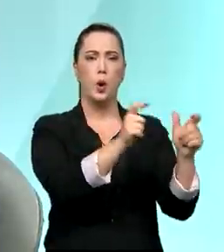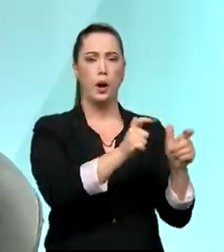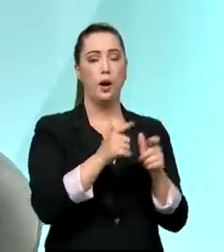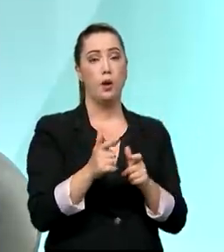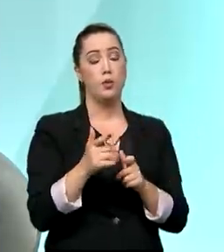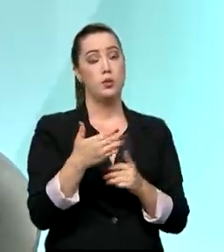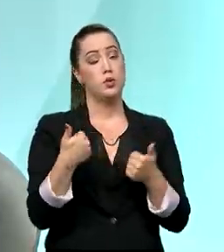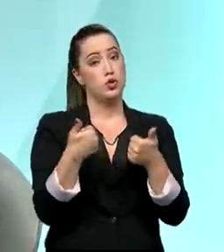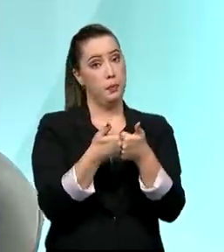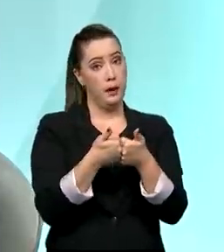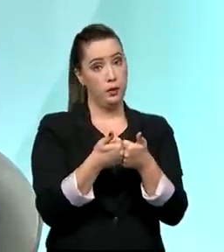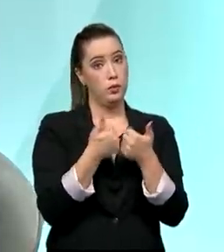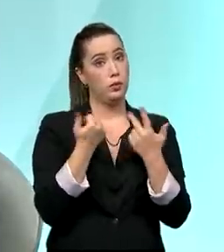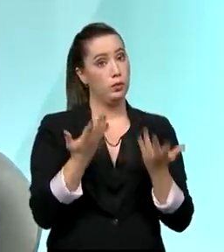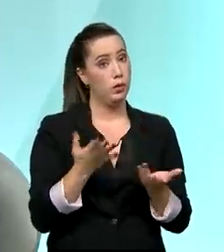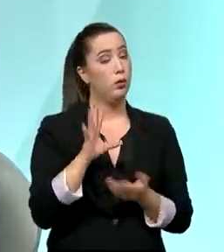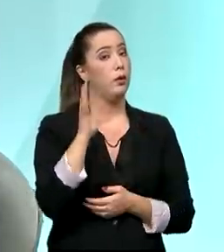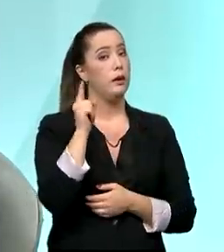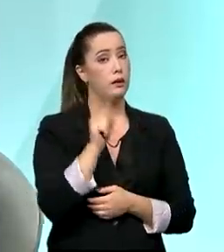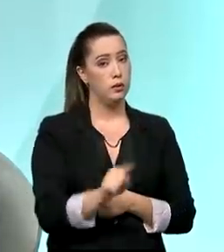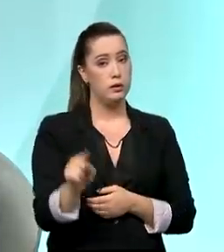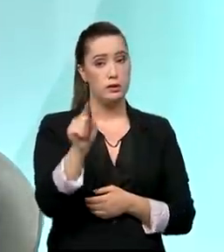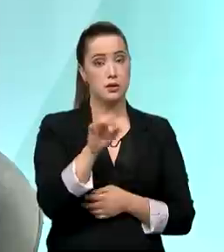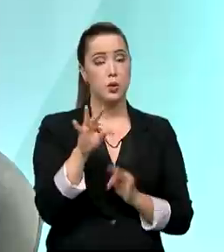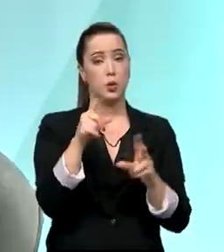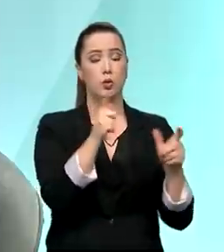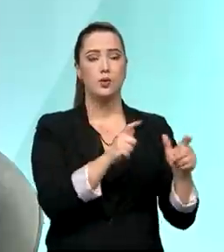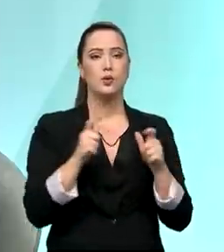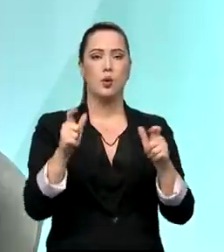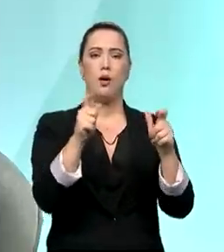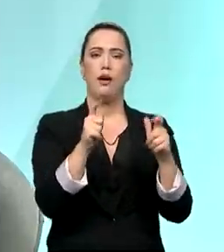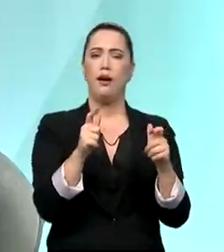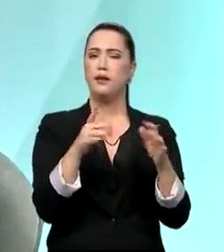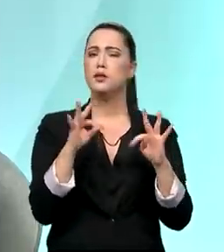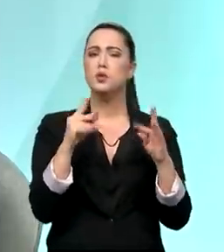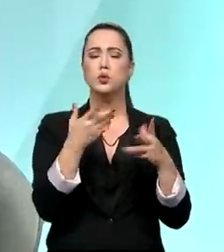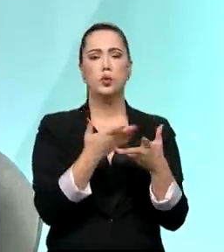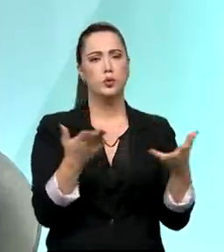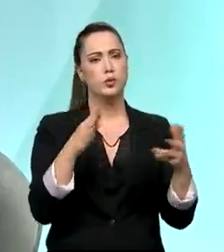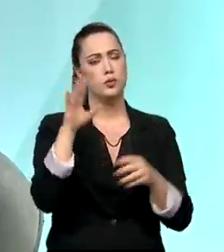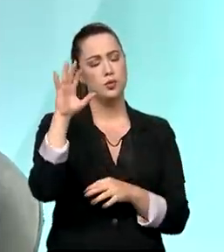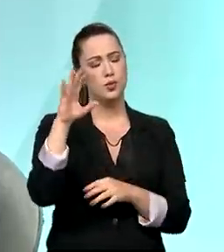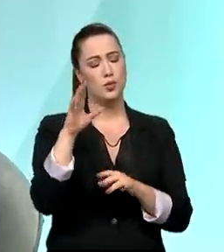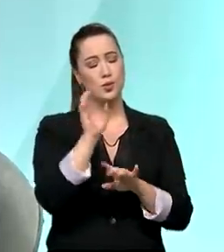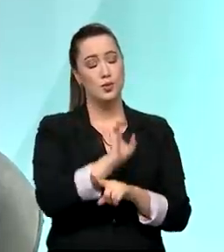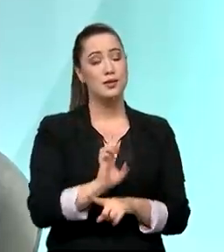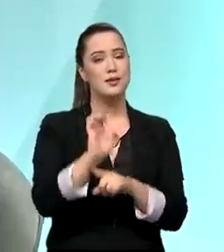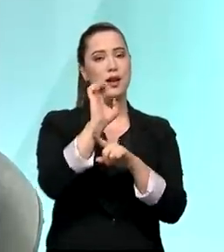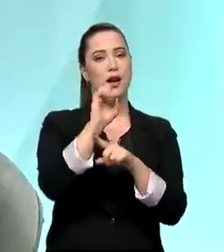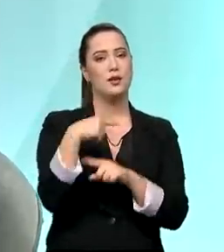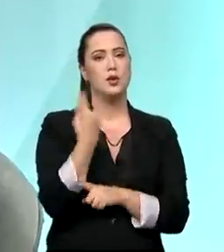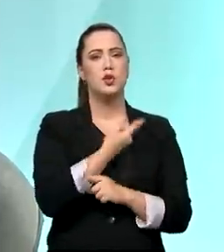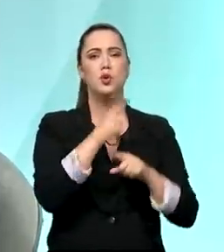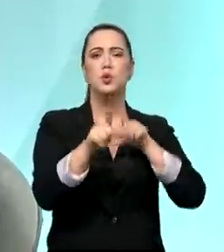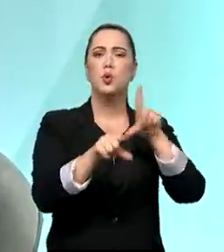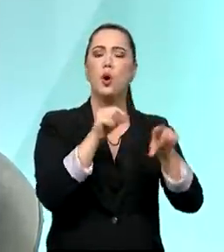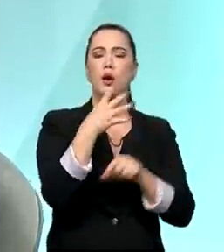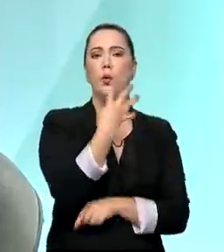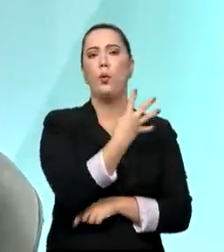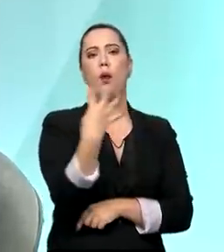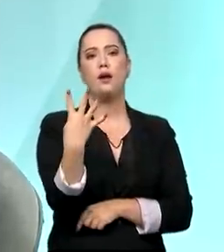perto. Então, o aconteceu? Em todos os biomas, todos os estados, nós selecionamos quatro,